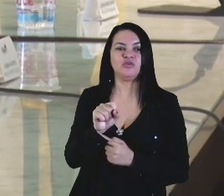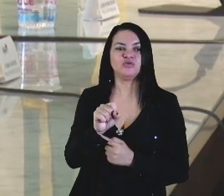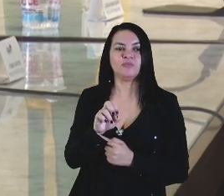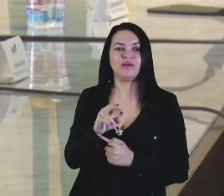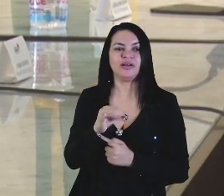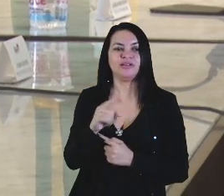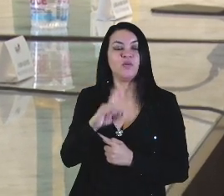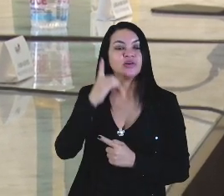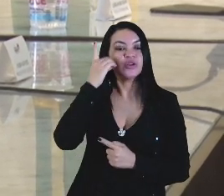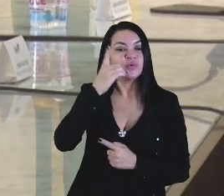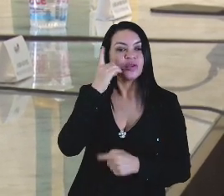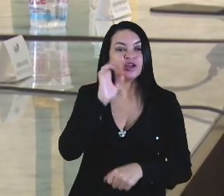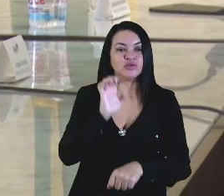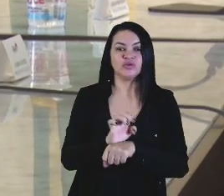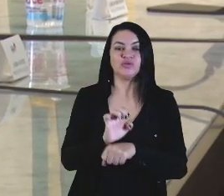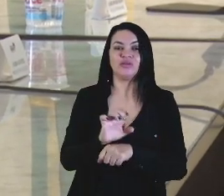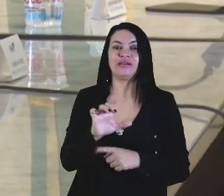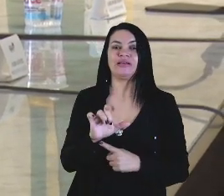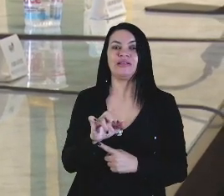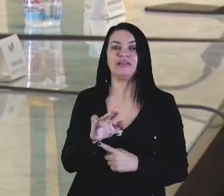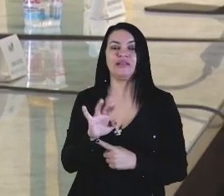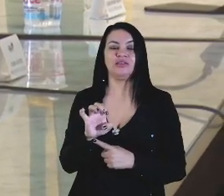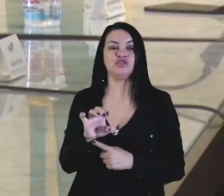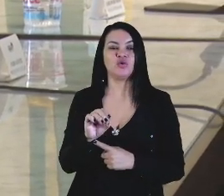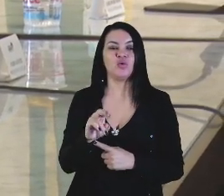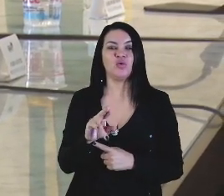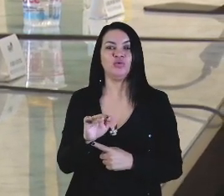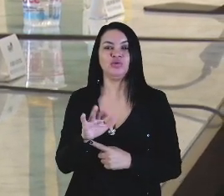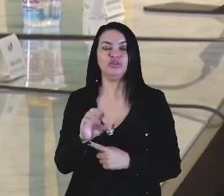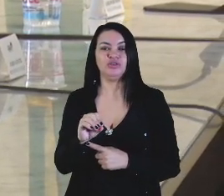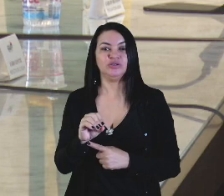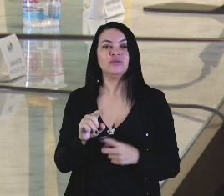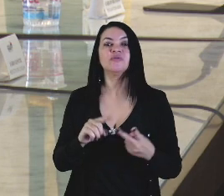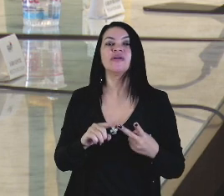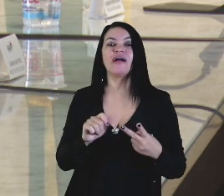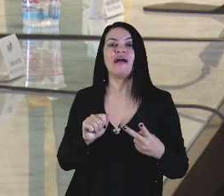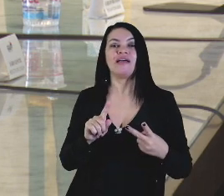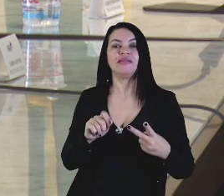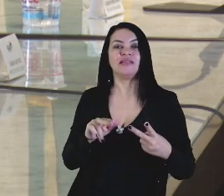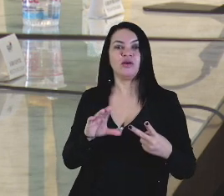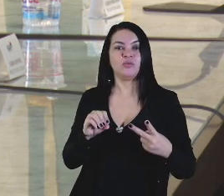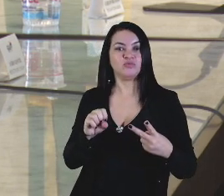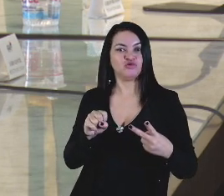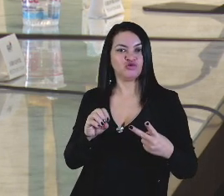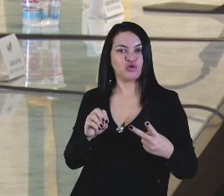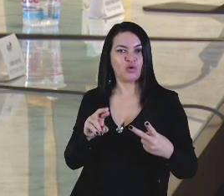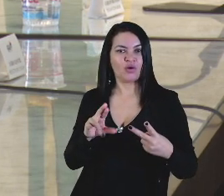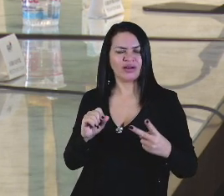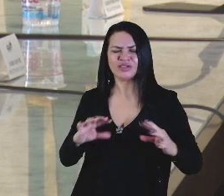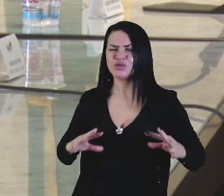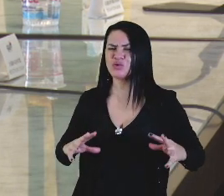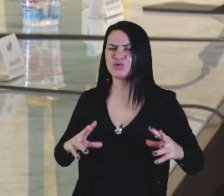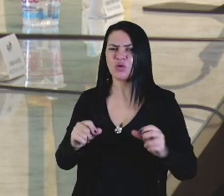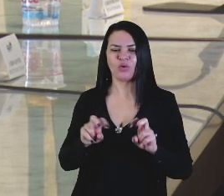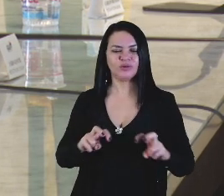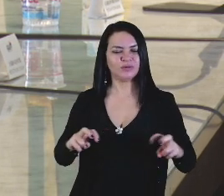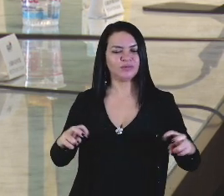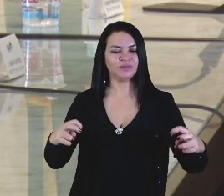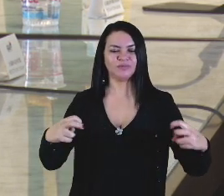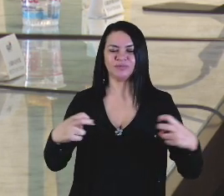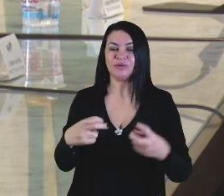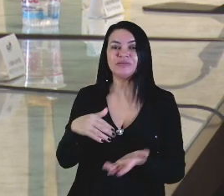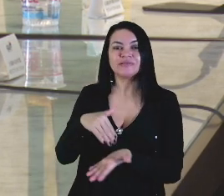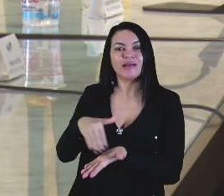aos deputados estaduais, Cleide Coutinho, Adão Soares. Em nome do Catulé Júnior, saudar todos os nossos